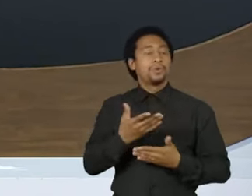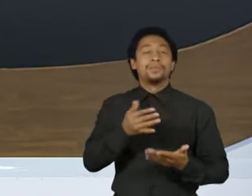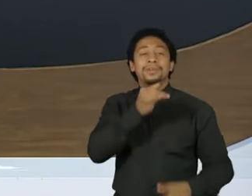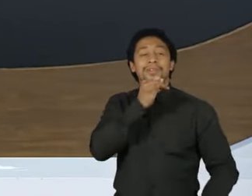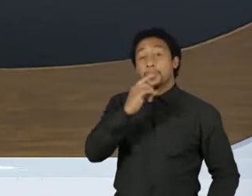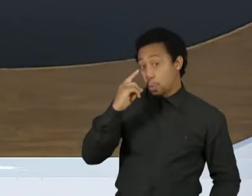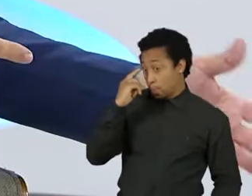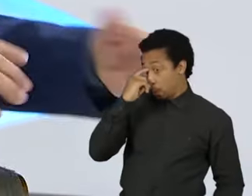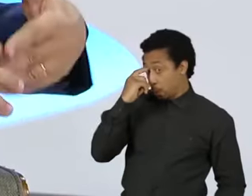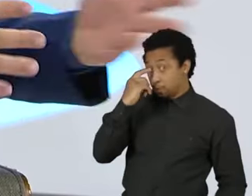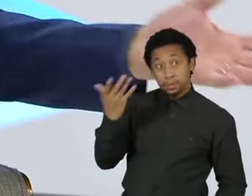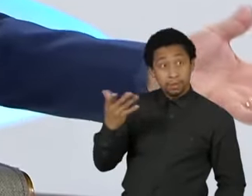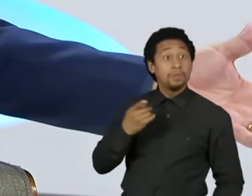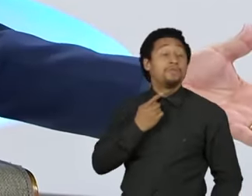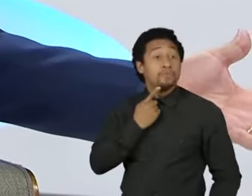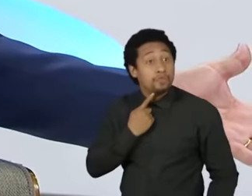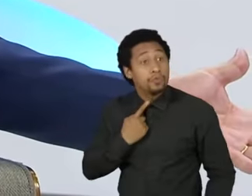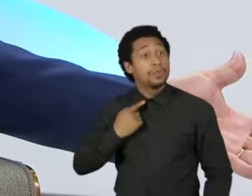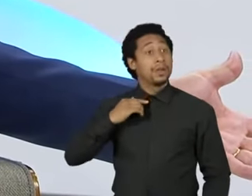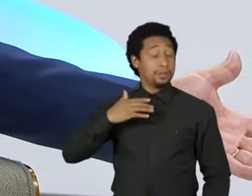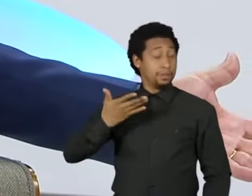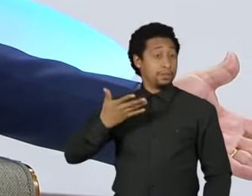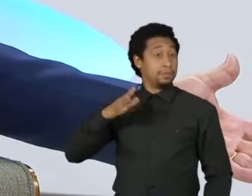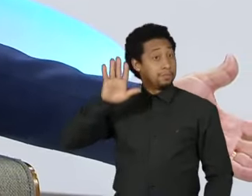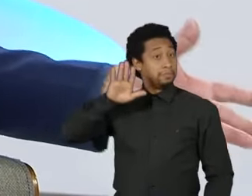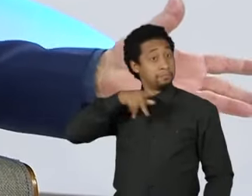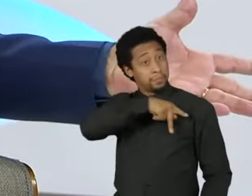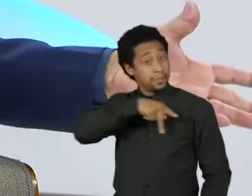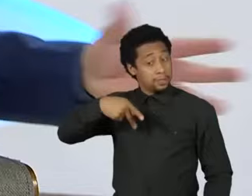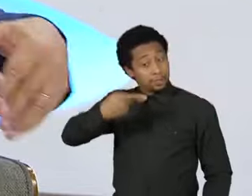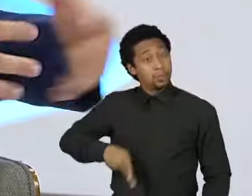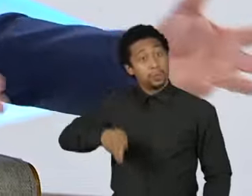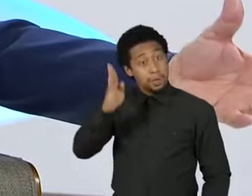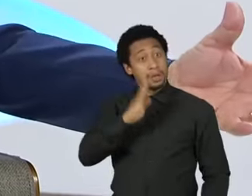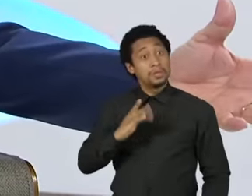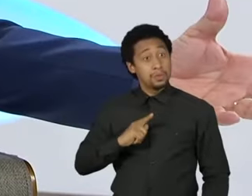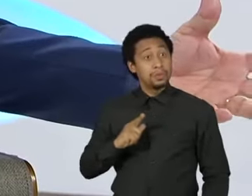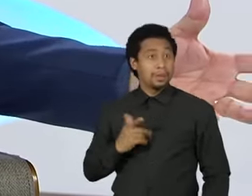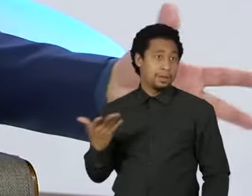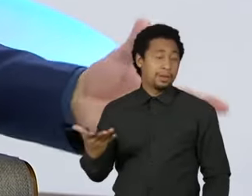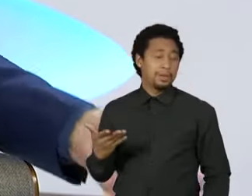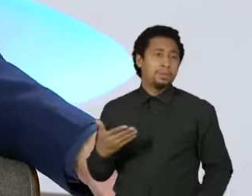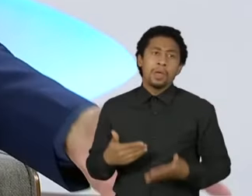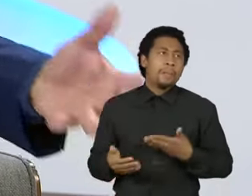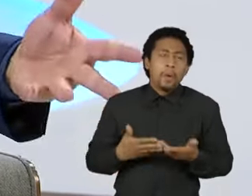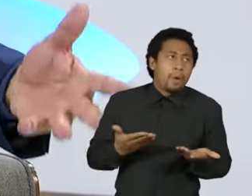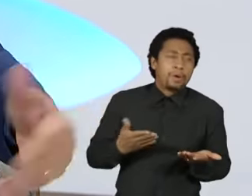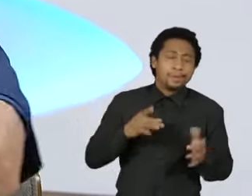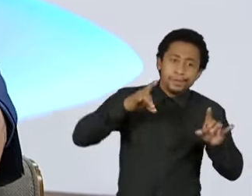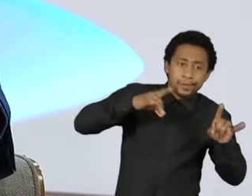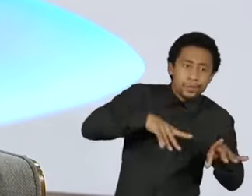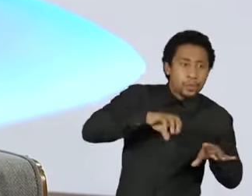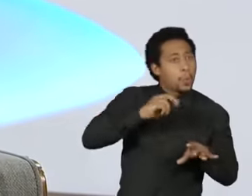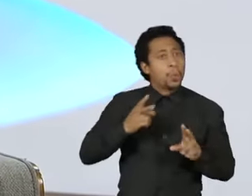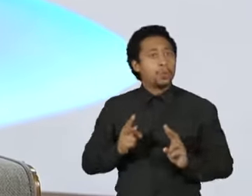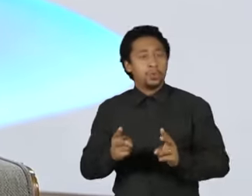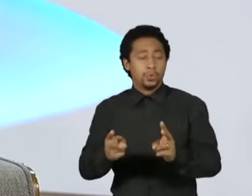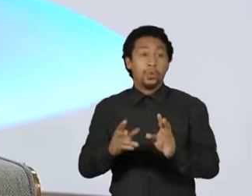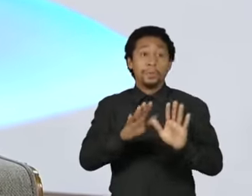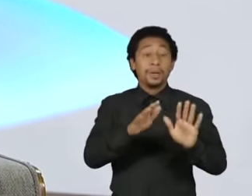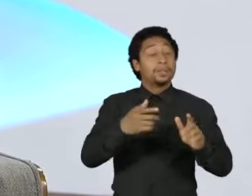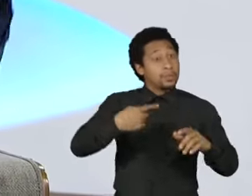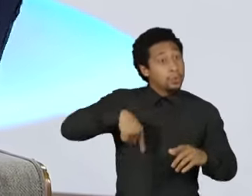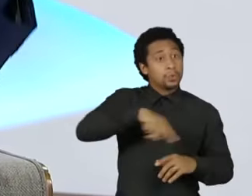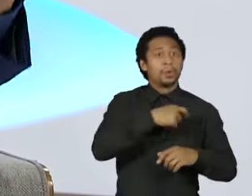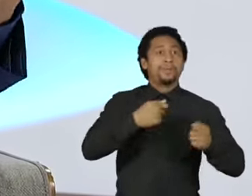tem vontade de ser presidente da república. Tá claro, isso ficou claro no processo, né? Independente das idas e vindas. Temos que estimular ele, o